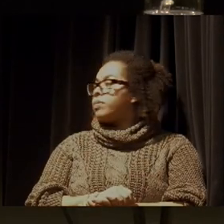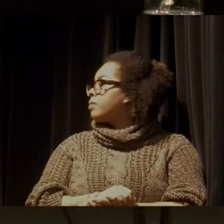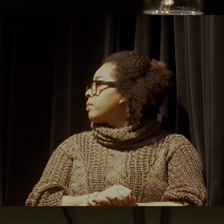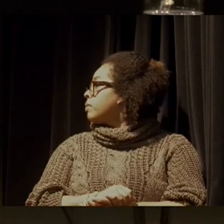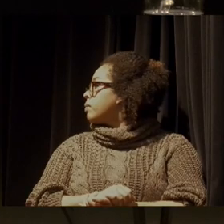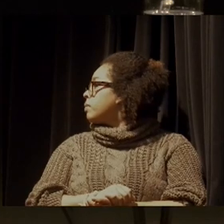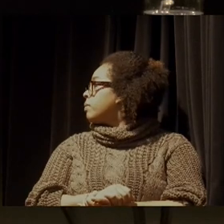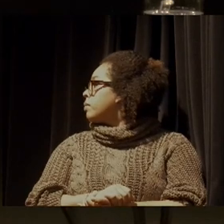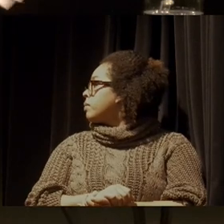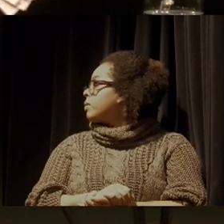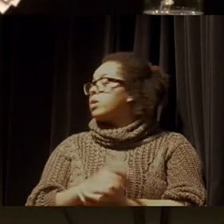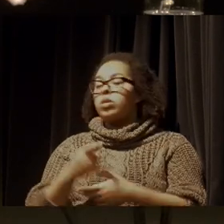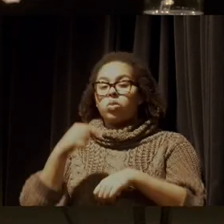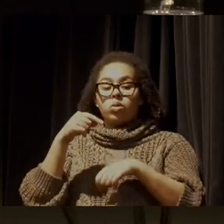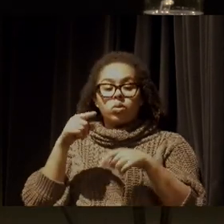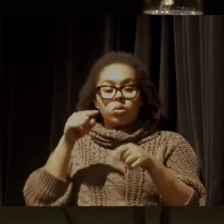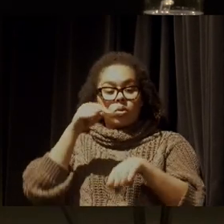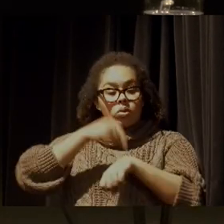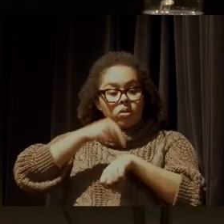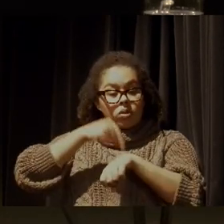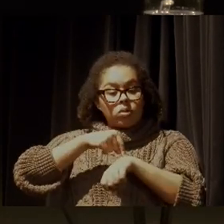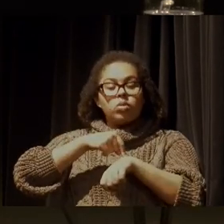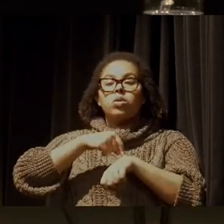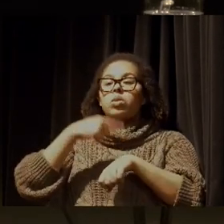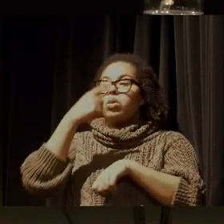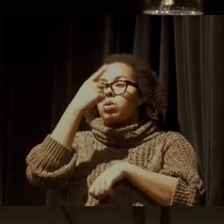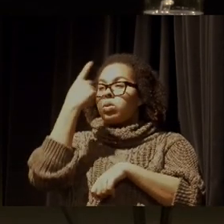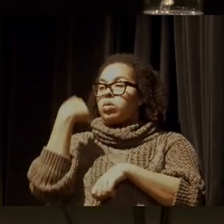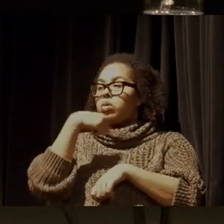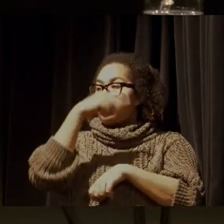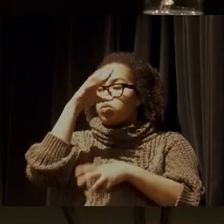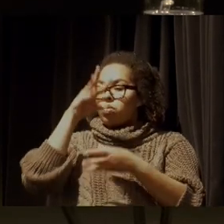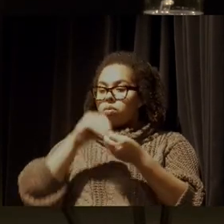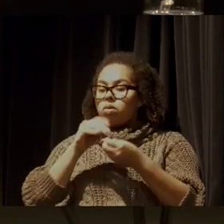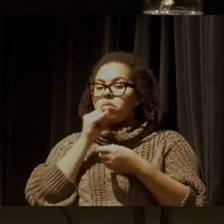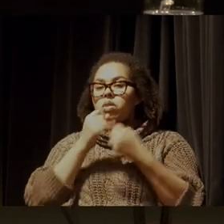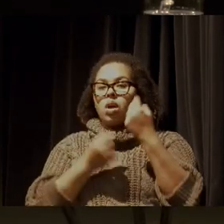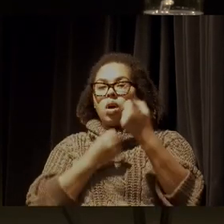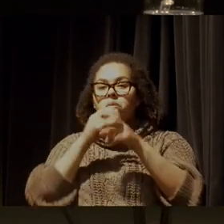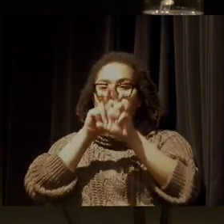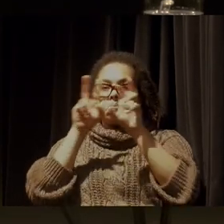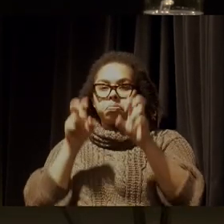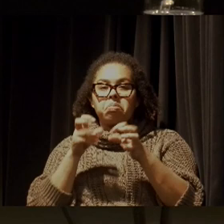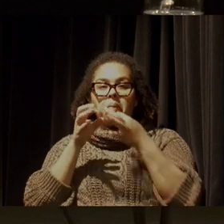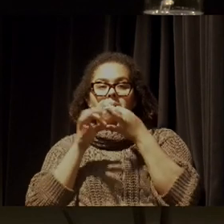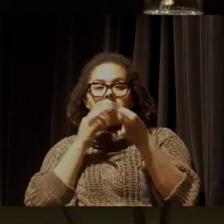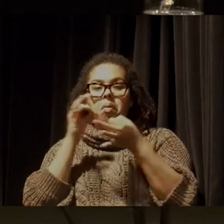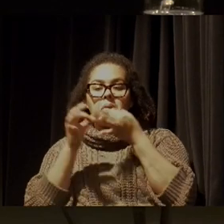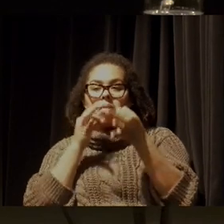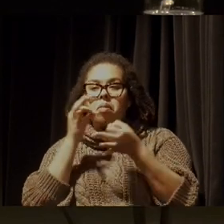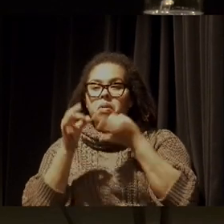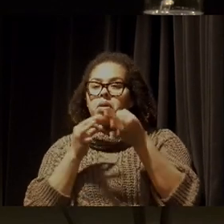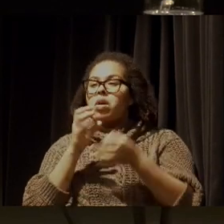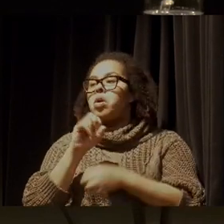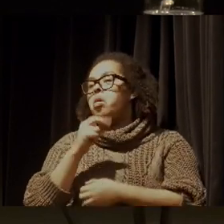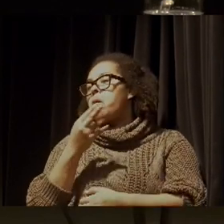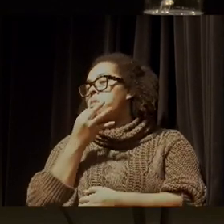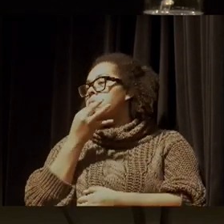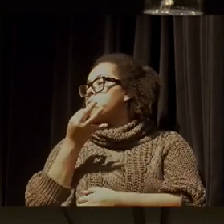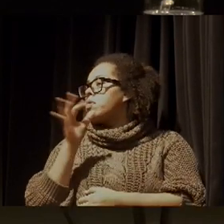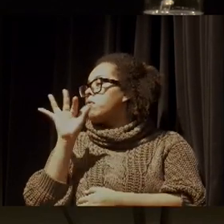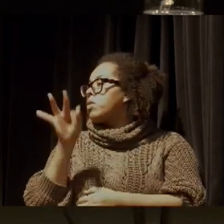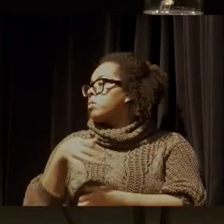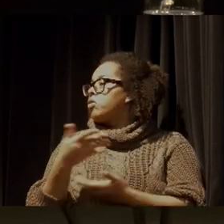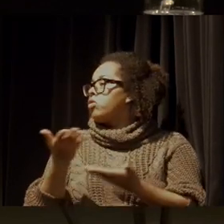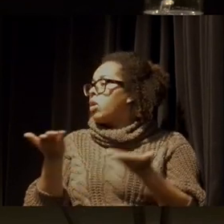Mas, como o tempo é pouco, vou deixar para vocês abordarem algumas dessas temáticas ou fazer um comentário final